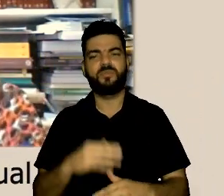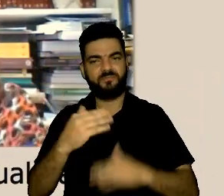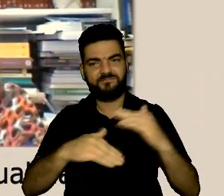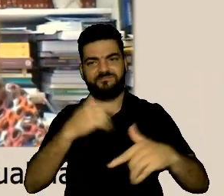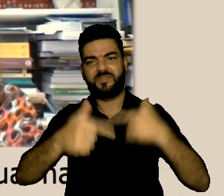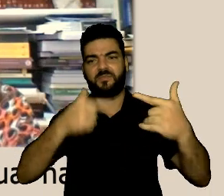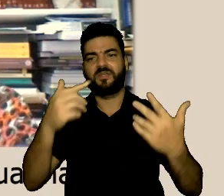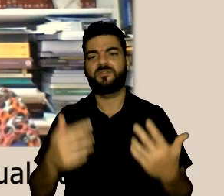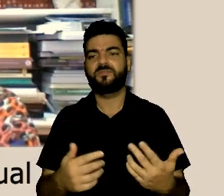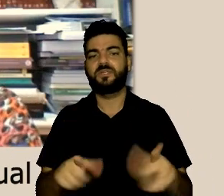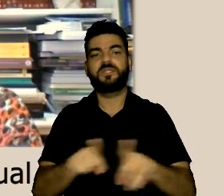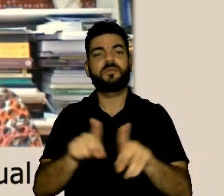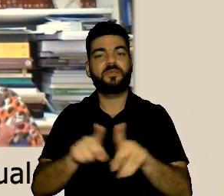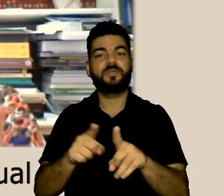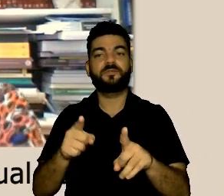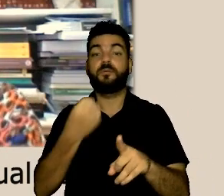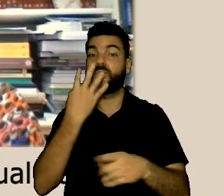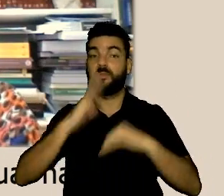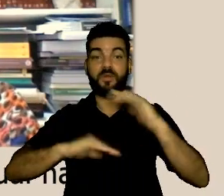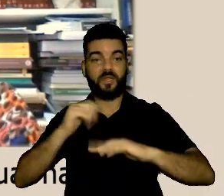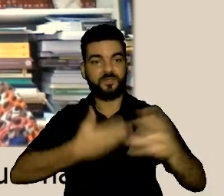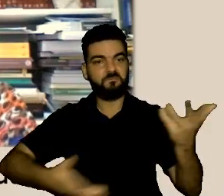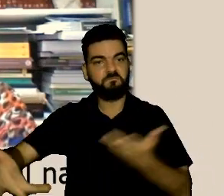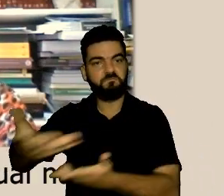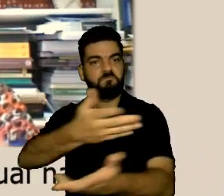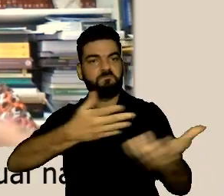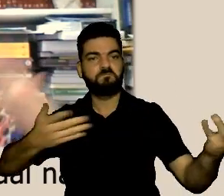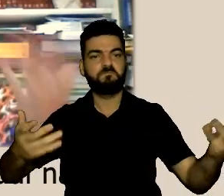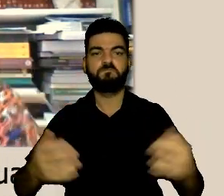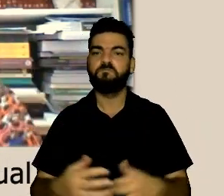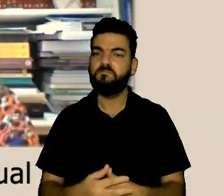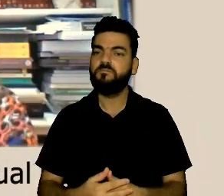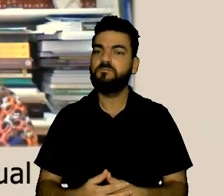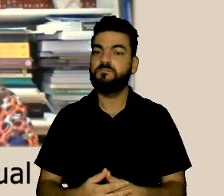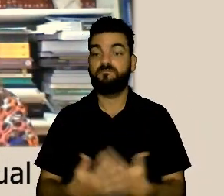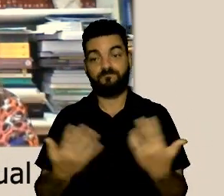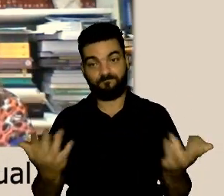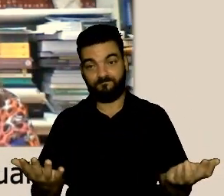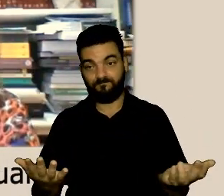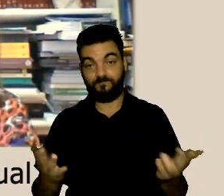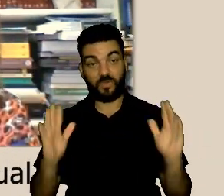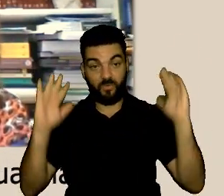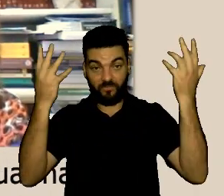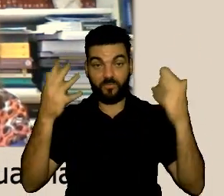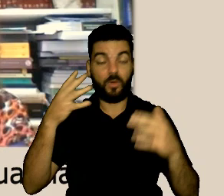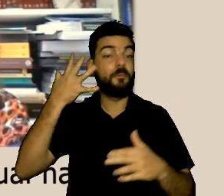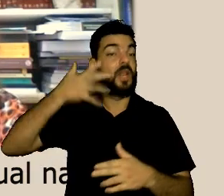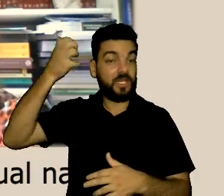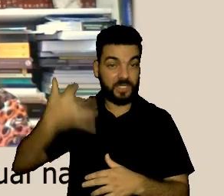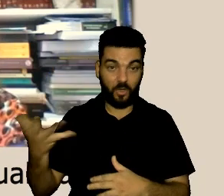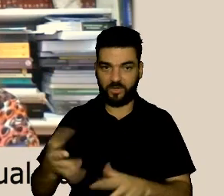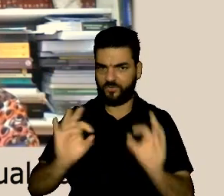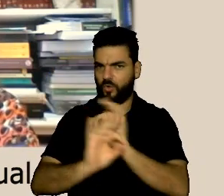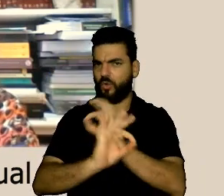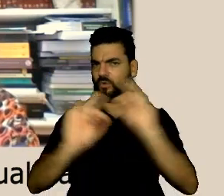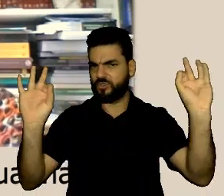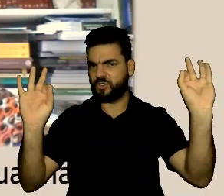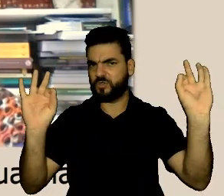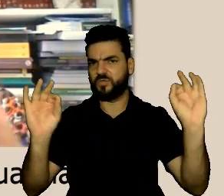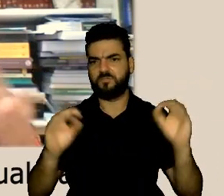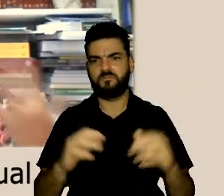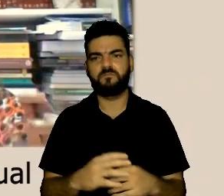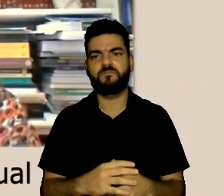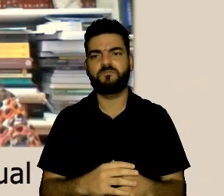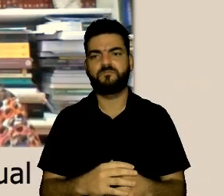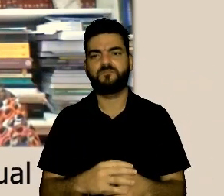reconhecerem reconhecerem na dificuldade e também compartilharem as boas práticas né então eu acho que